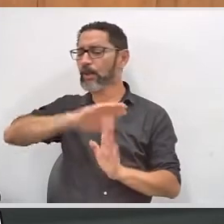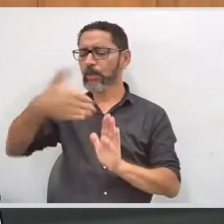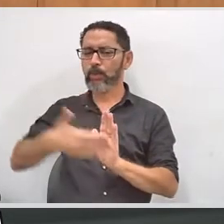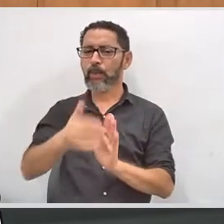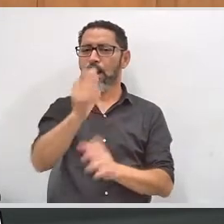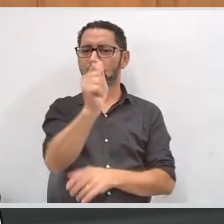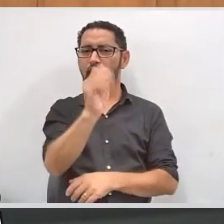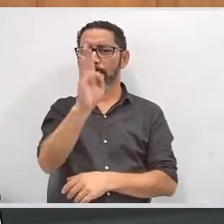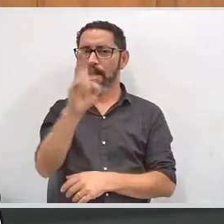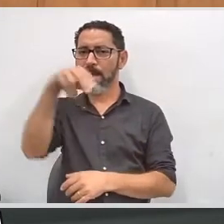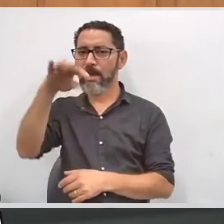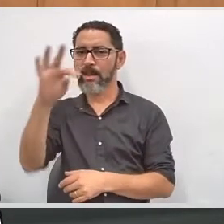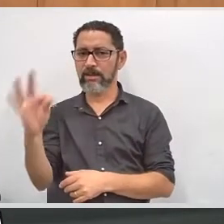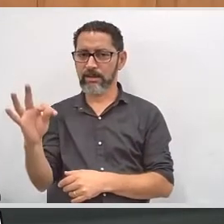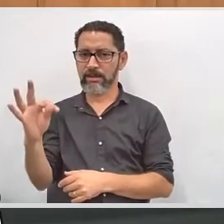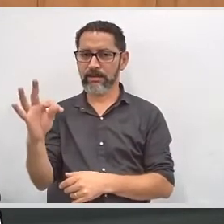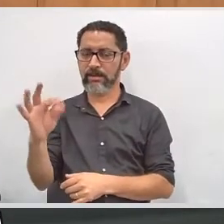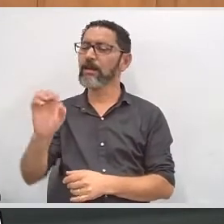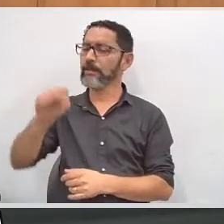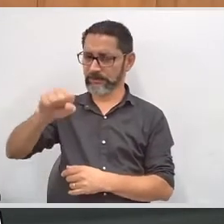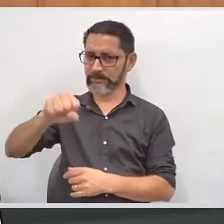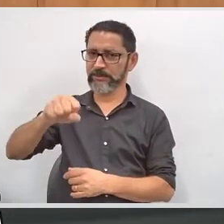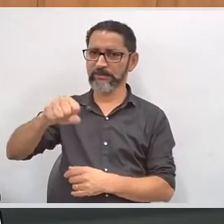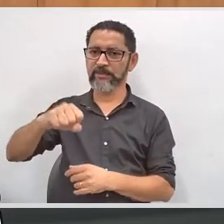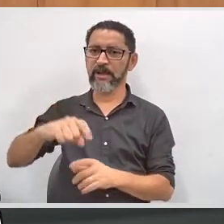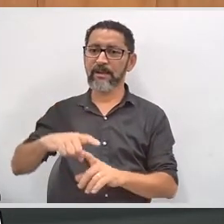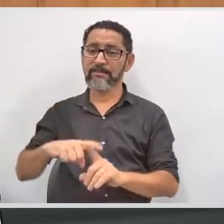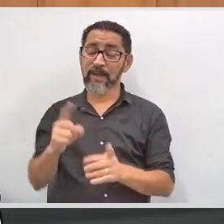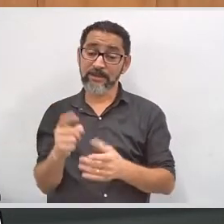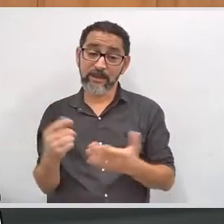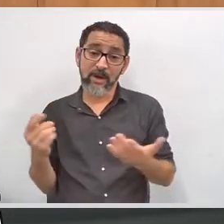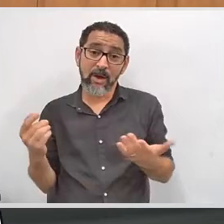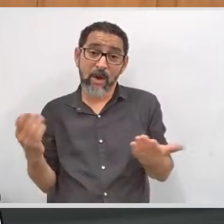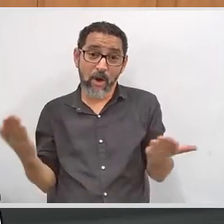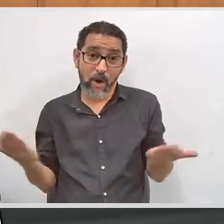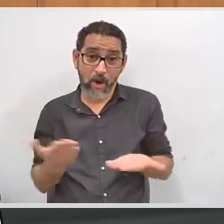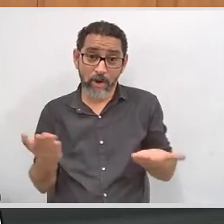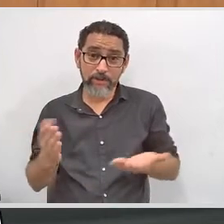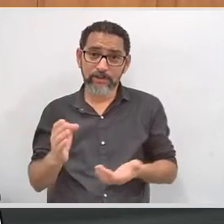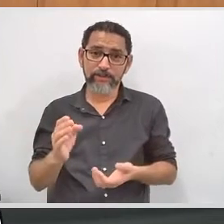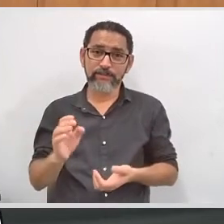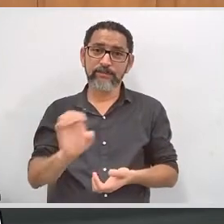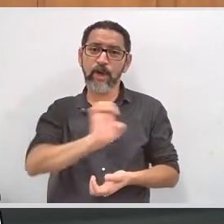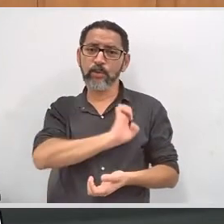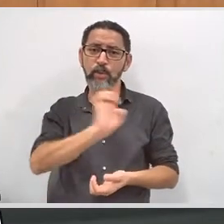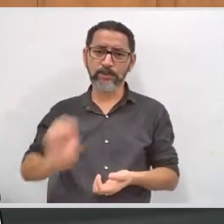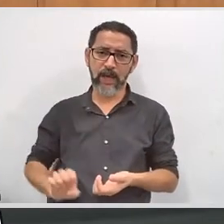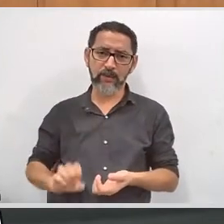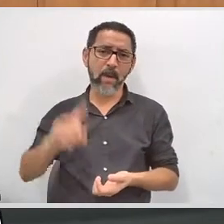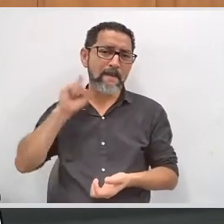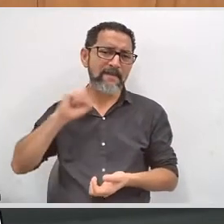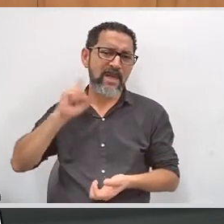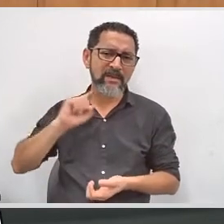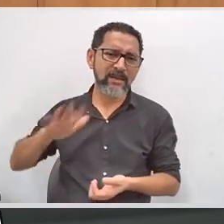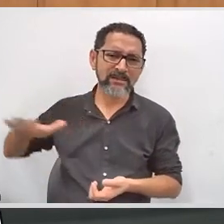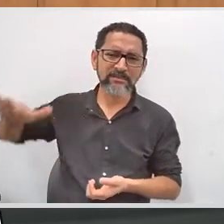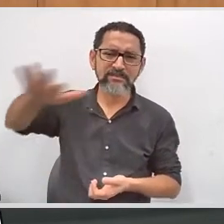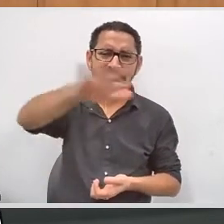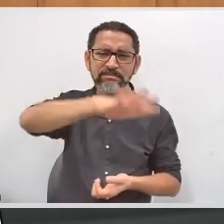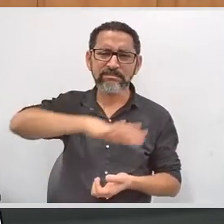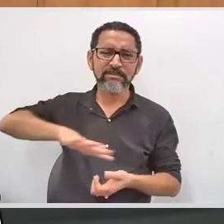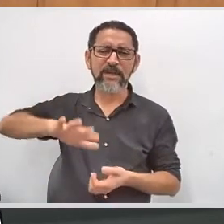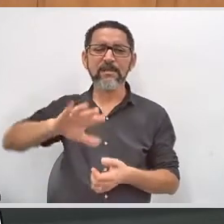normas do BNT e elas são voltadas ao atendimento desse público. Hoje, no Estado, nós temos em torno de